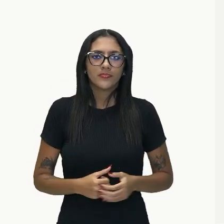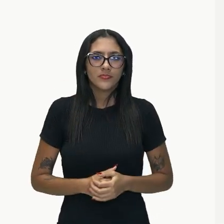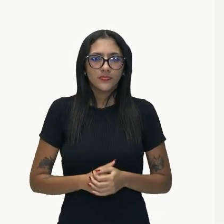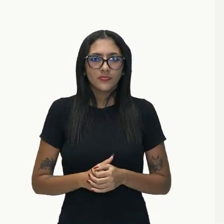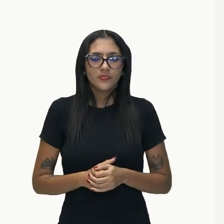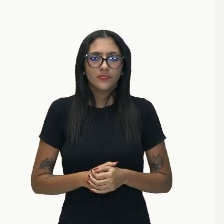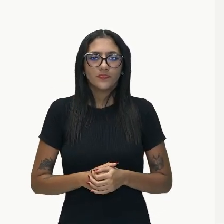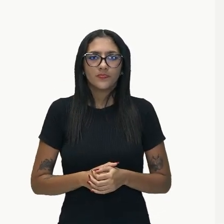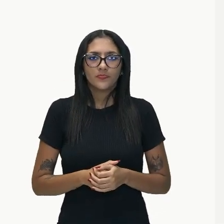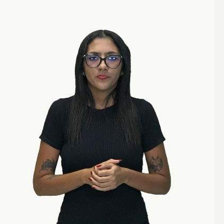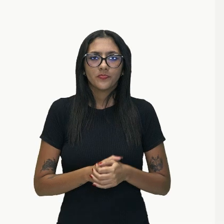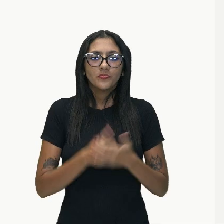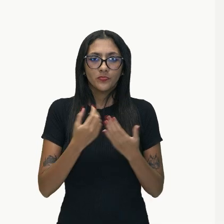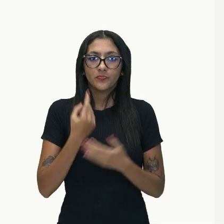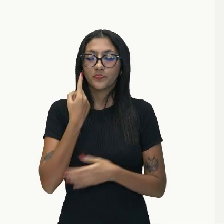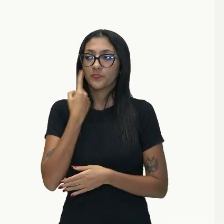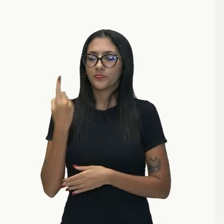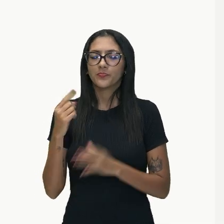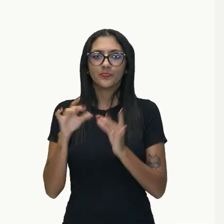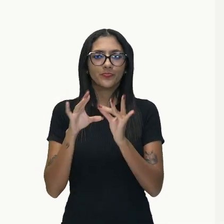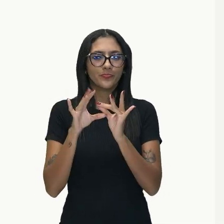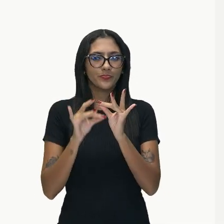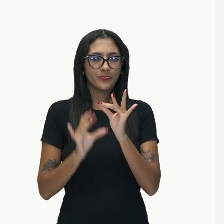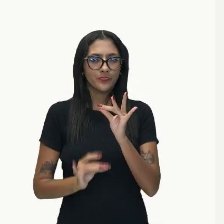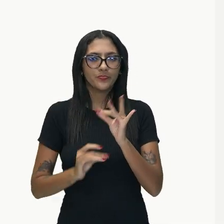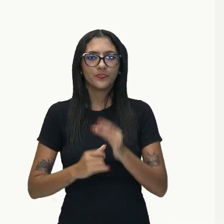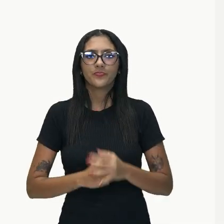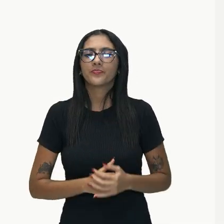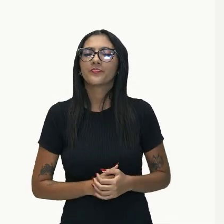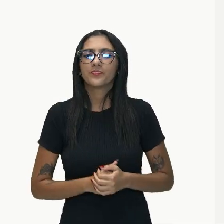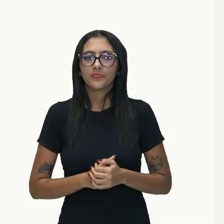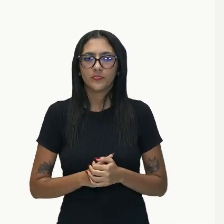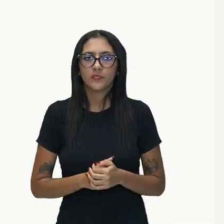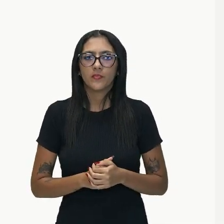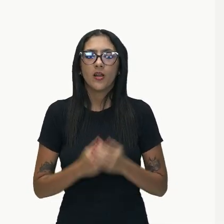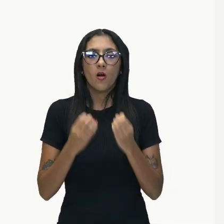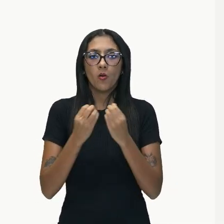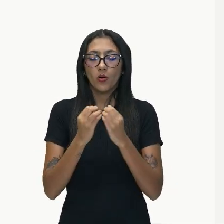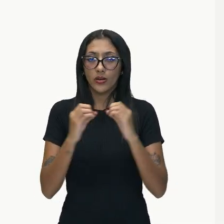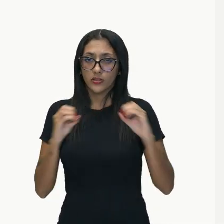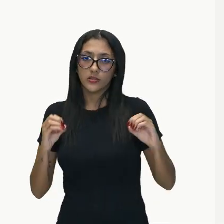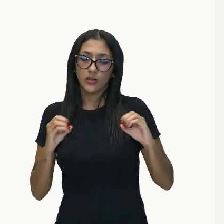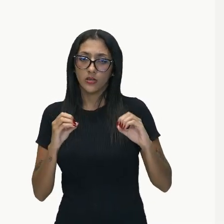ter uma oração subordinada, substantiva, certo?